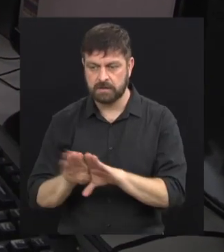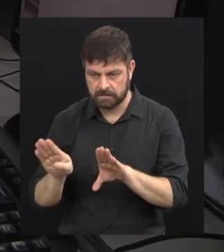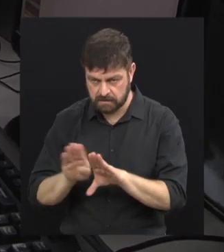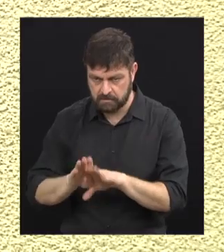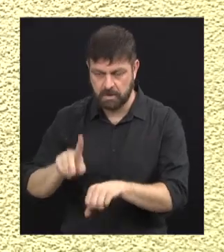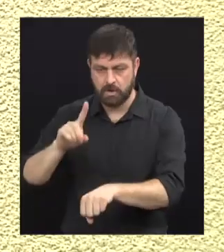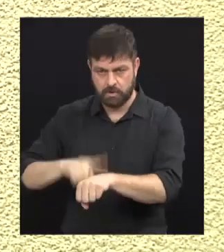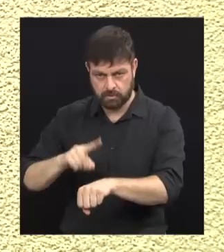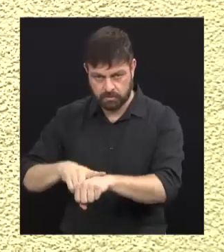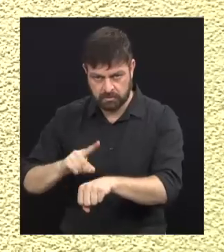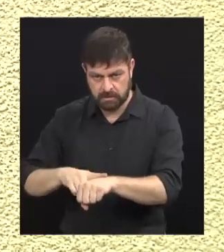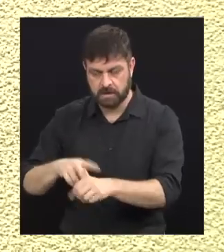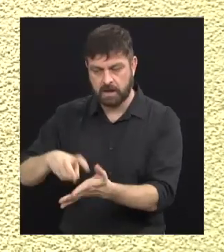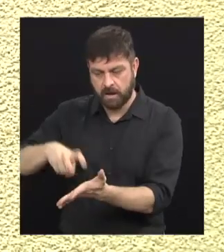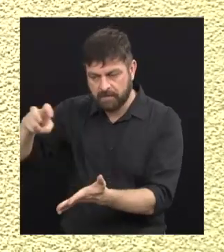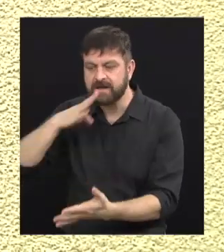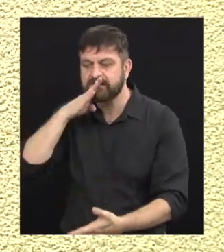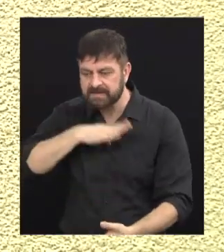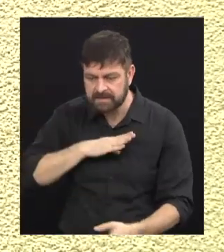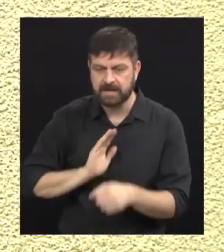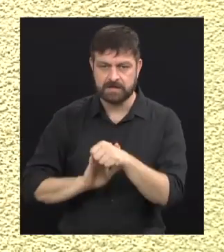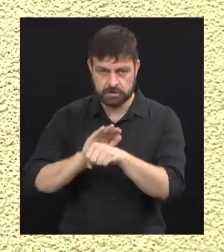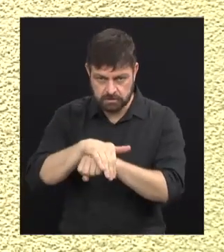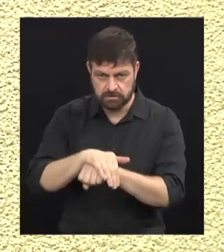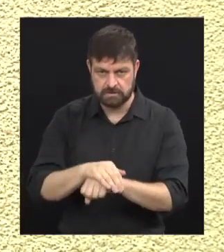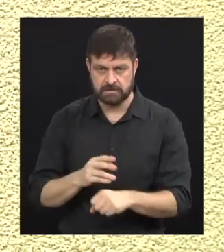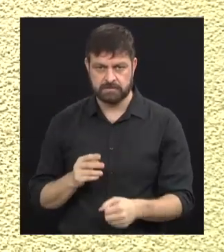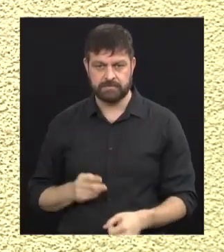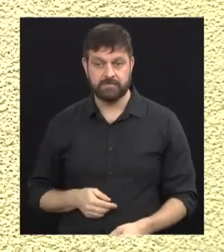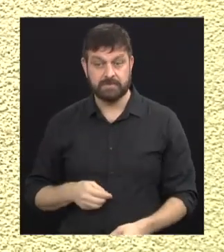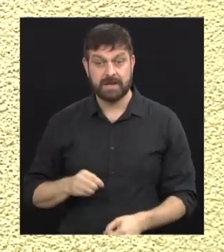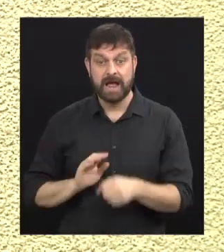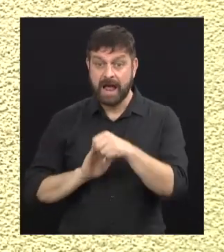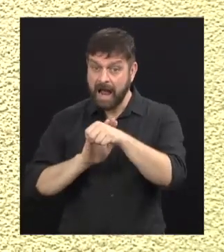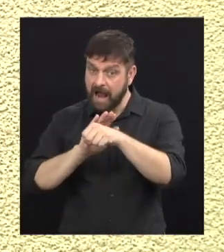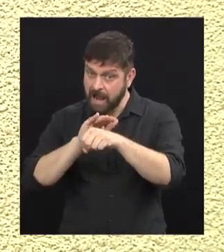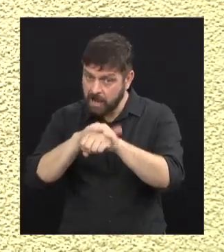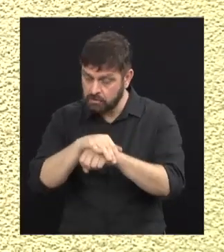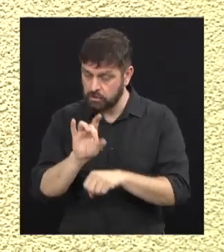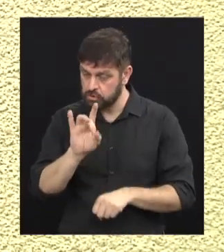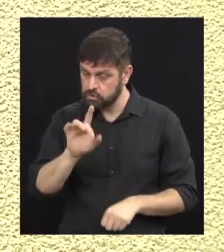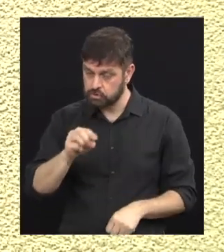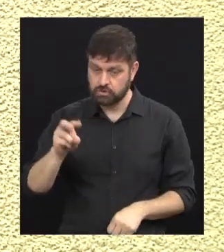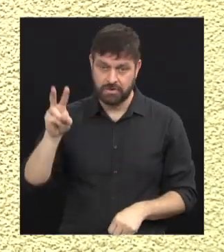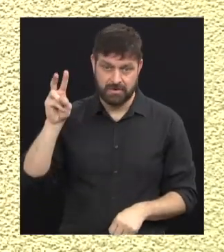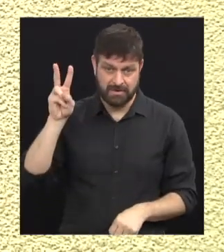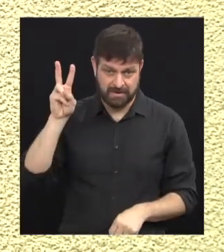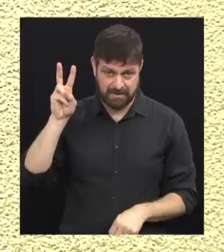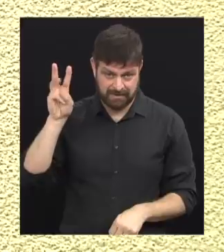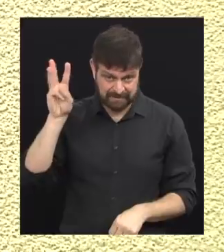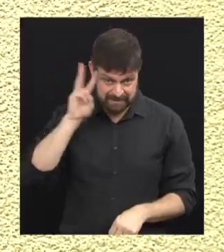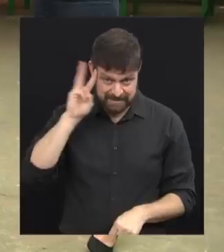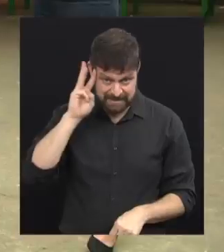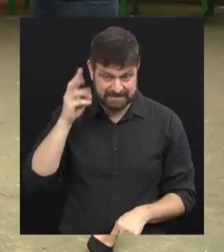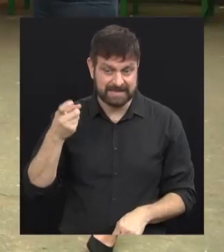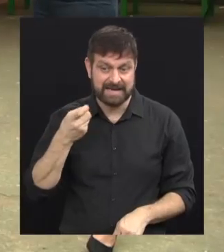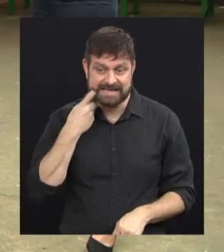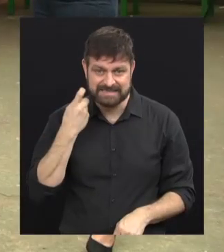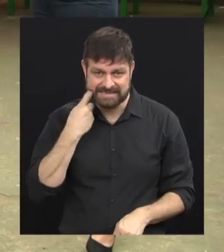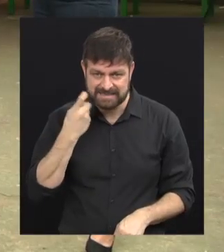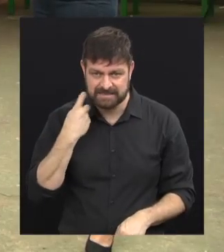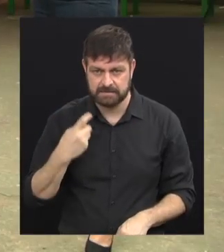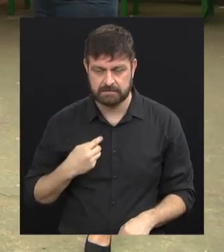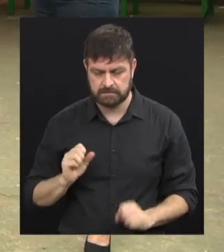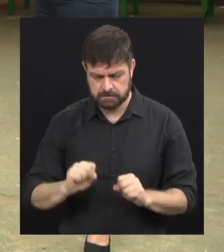horário, manhã, tarde e noite, sendo que à noite é só a terça e sexta-feira. Célia, quando a gente fala de